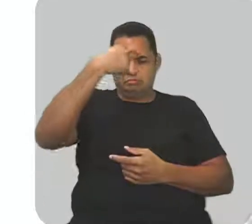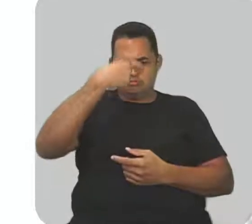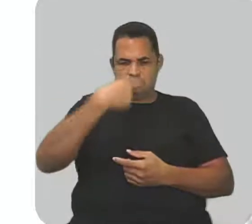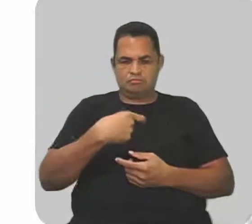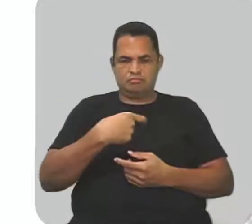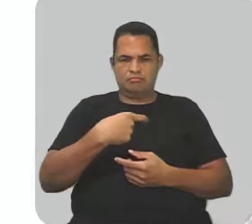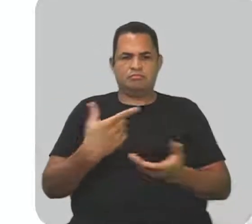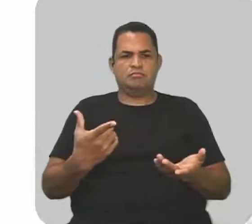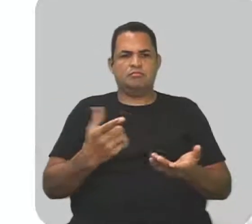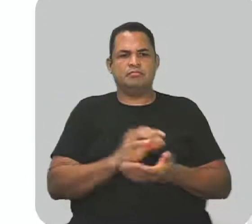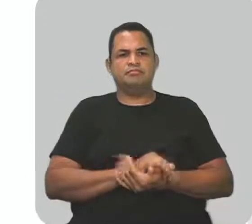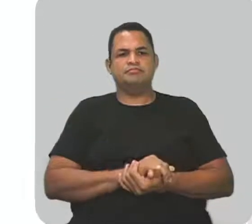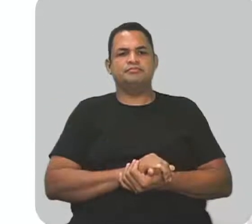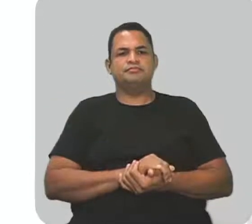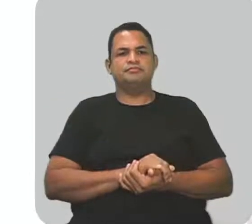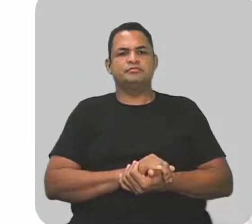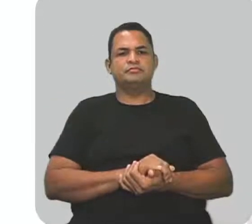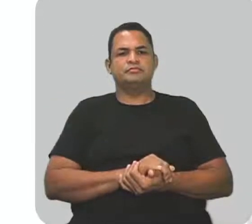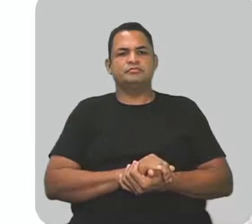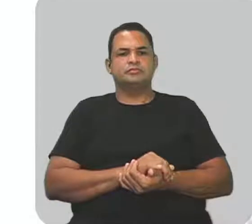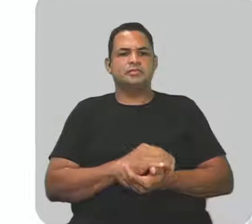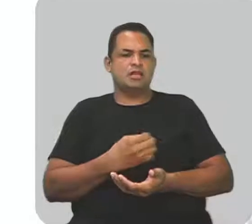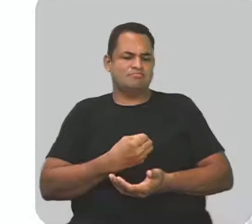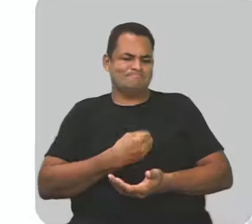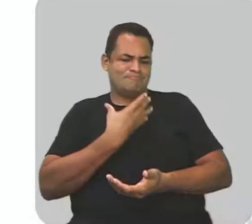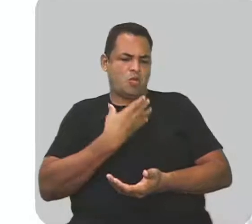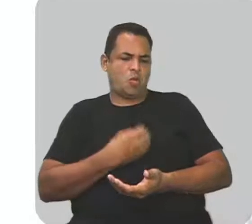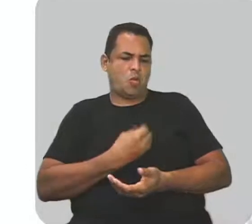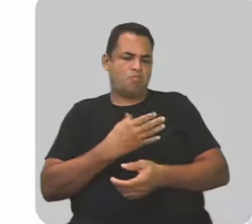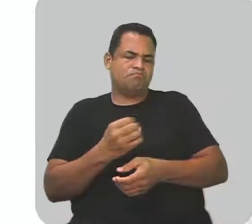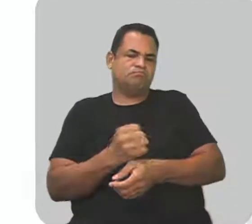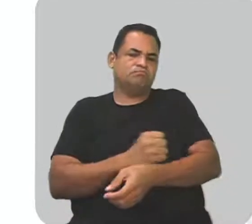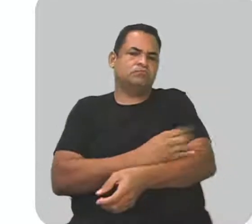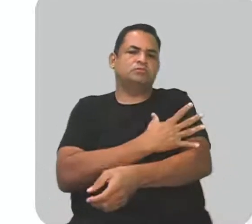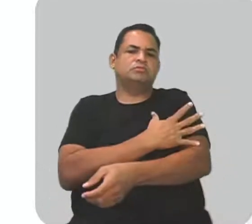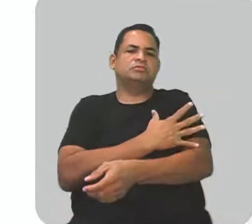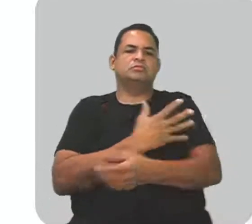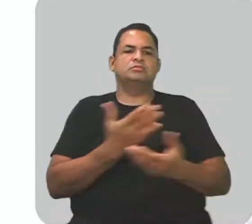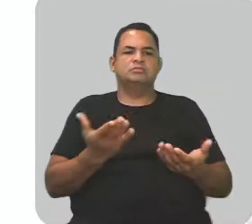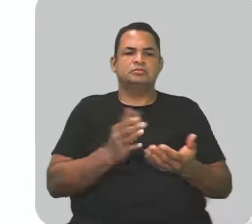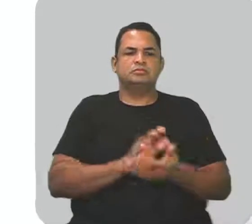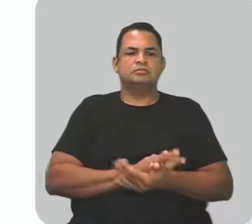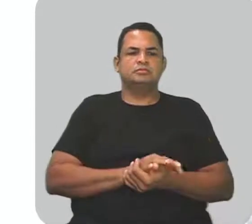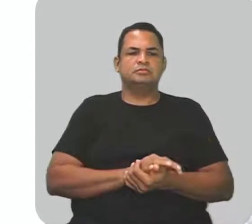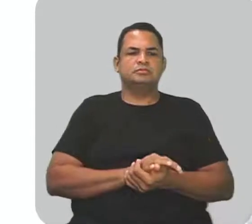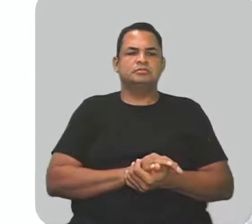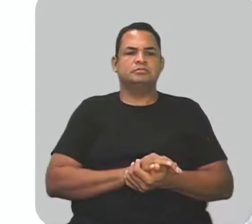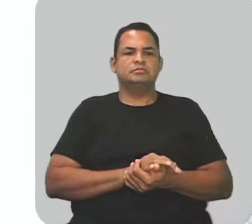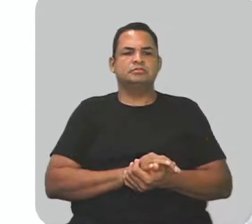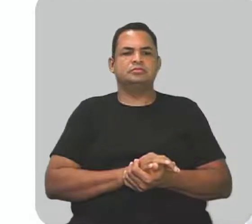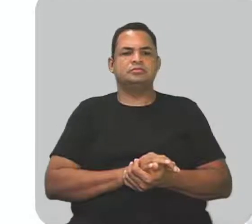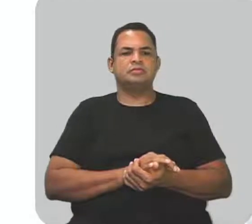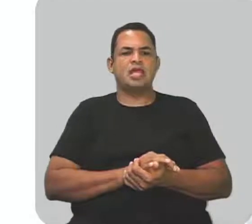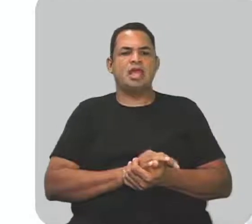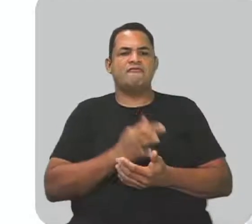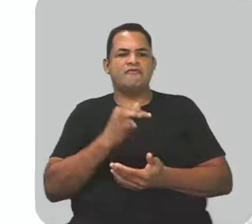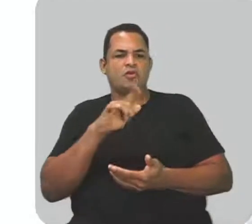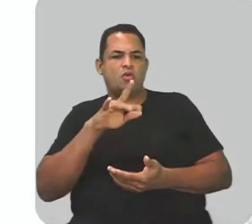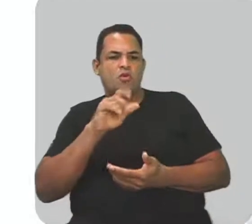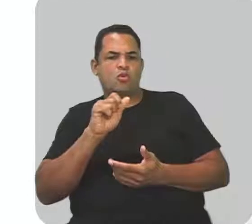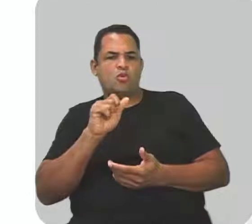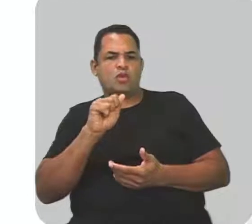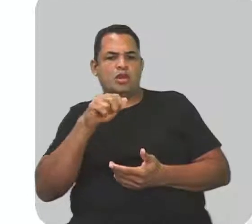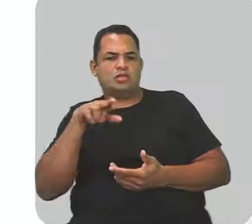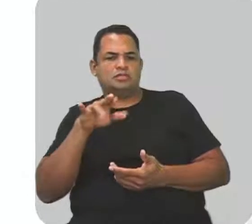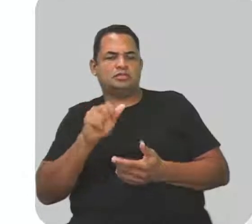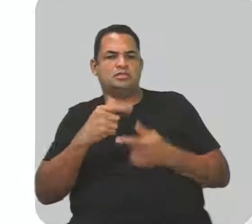pessoalidade. Quarta. Há uma função poética e função emotiva. Quinta. As figuras de linguagem